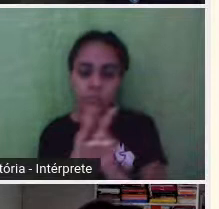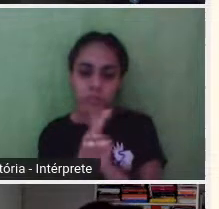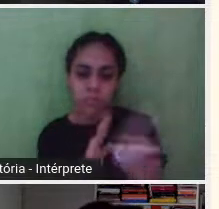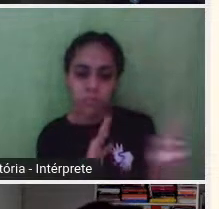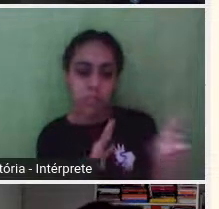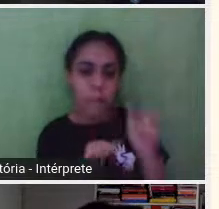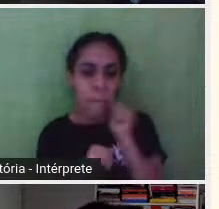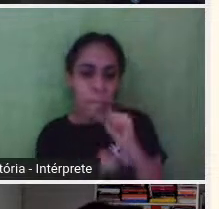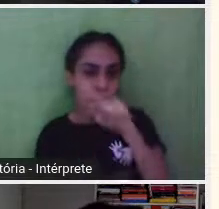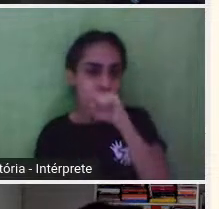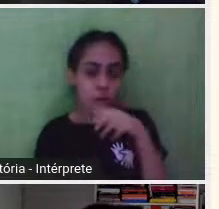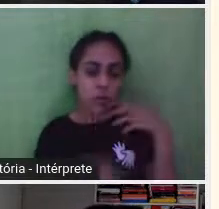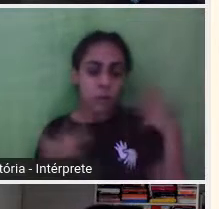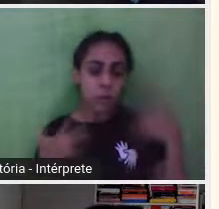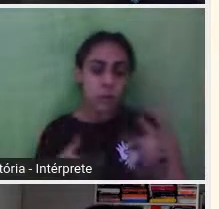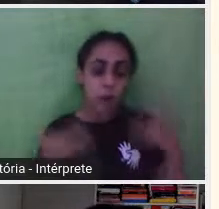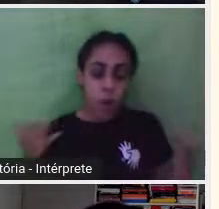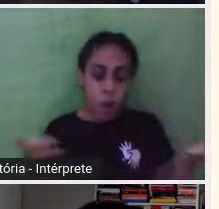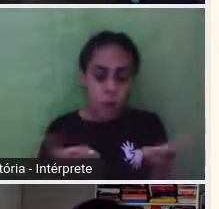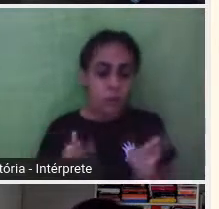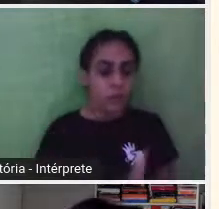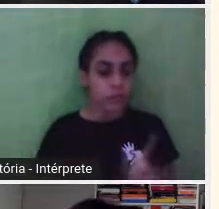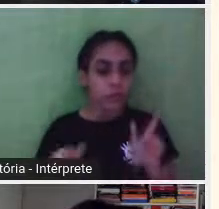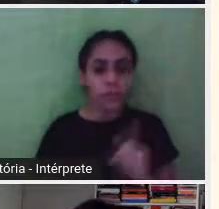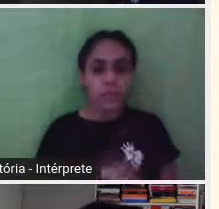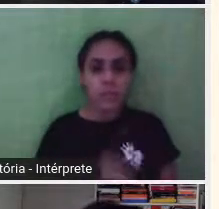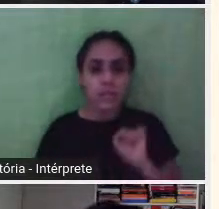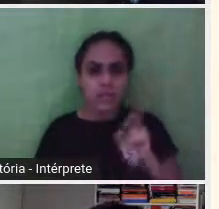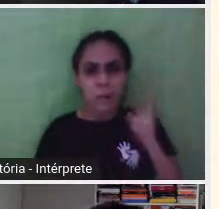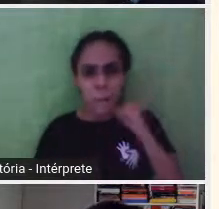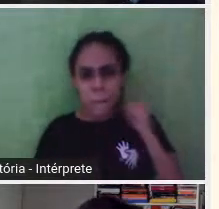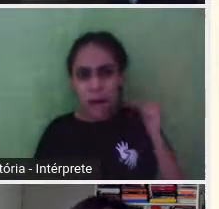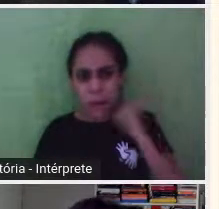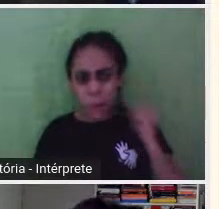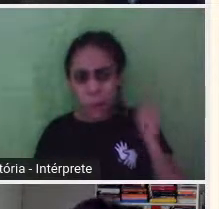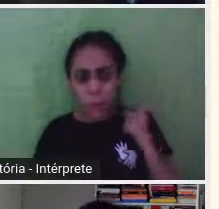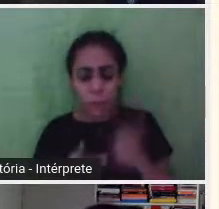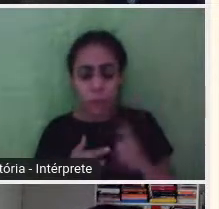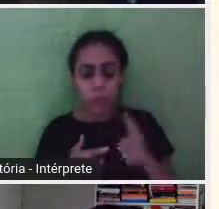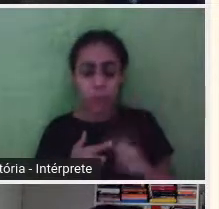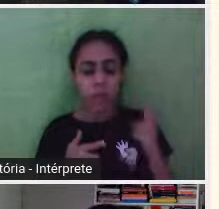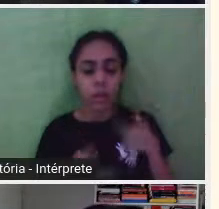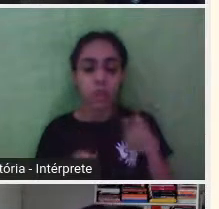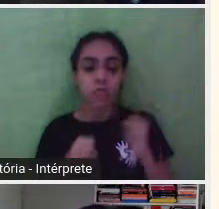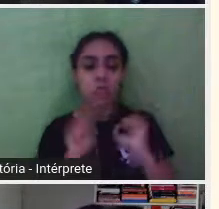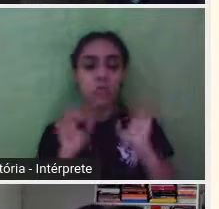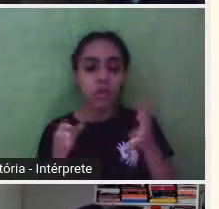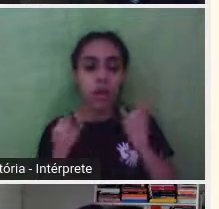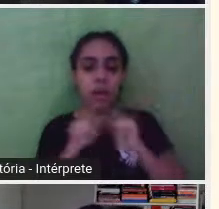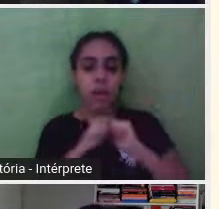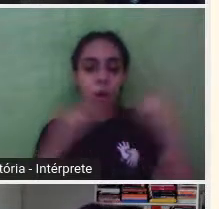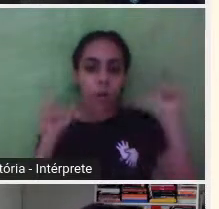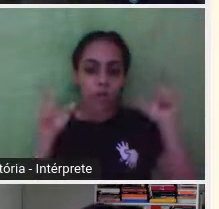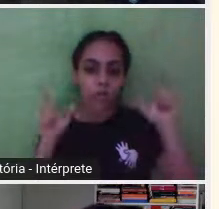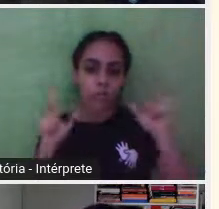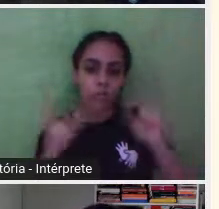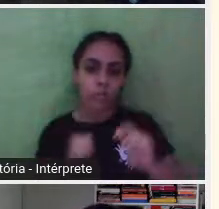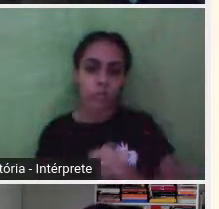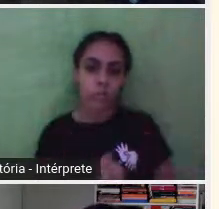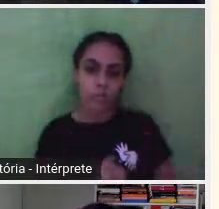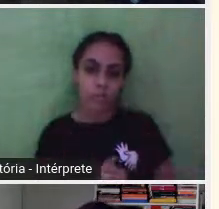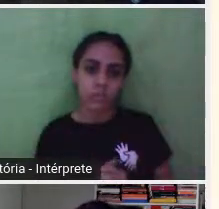hoje, qualquer espirrinho, tosse da filha, eu acordo. Aham. Então,